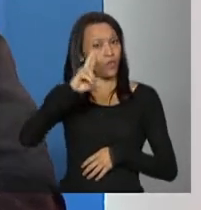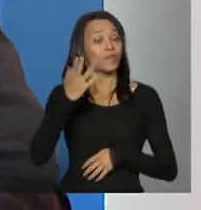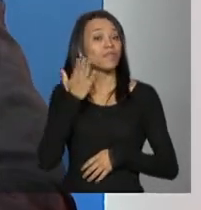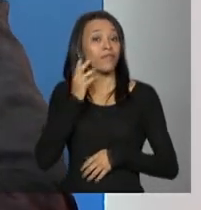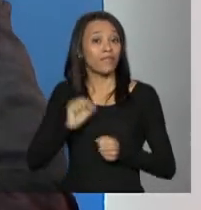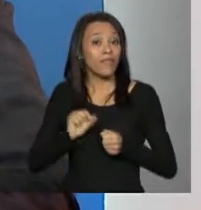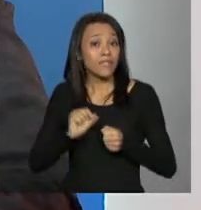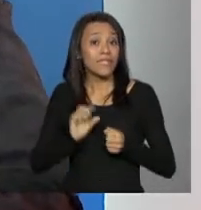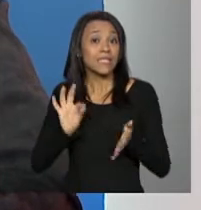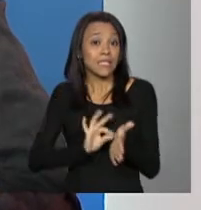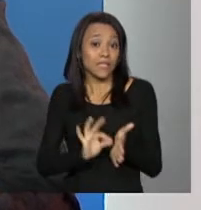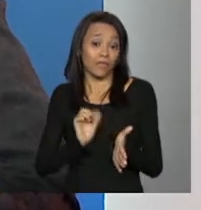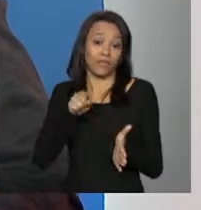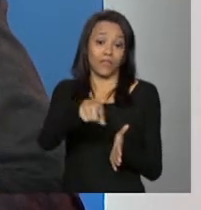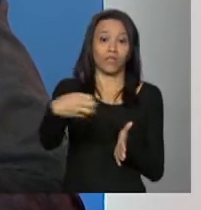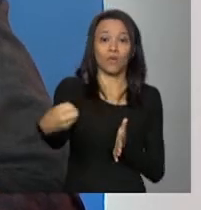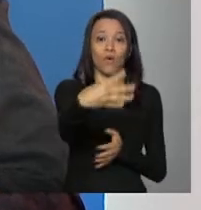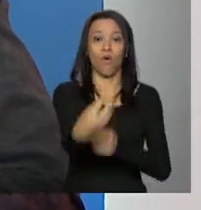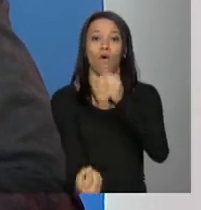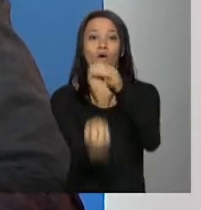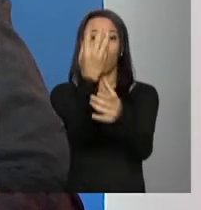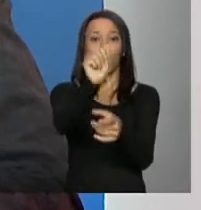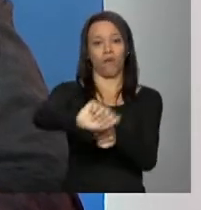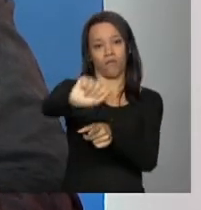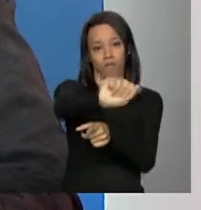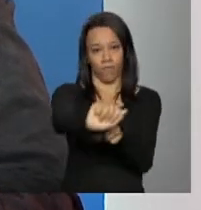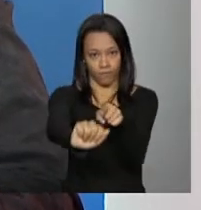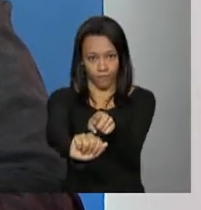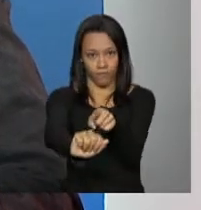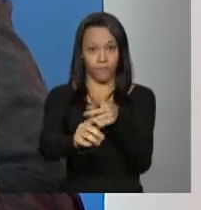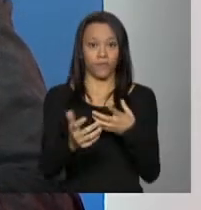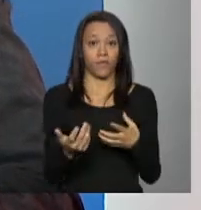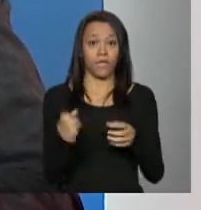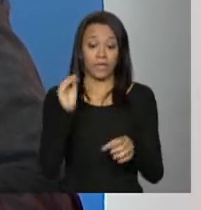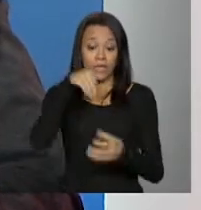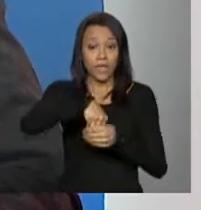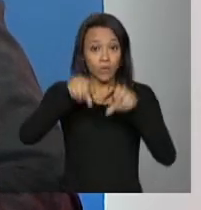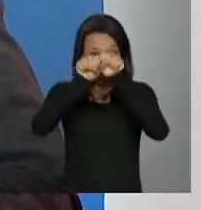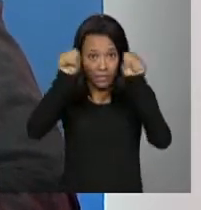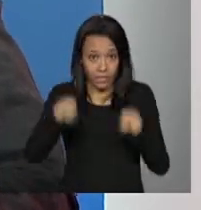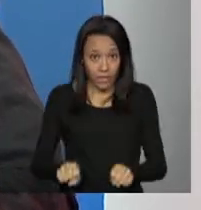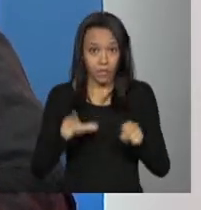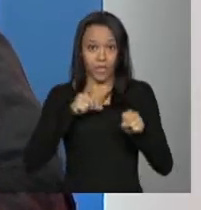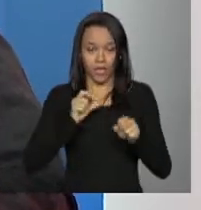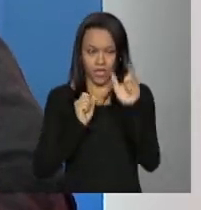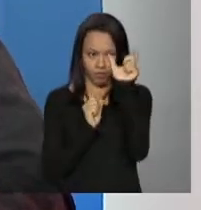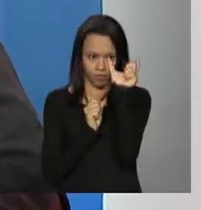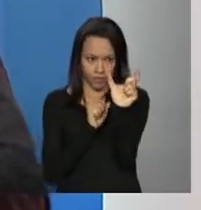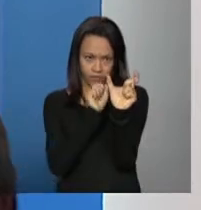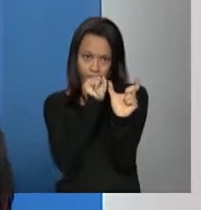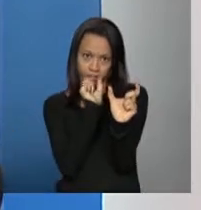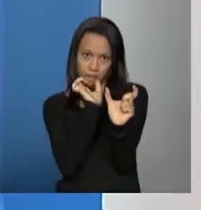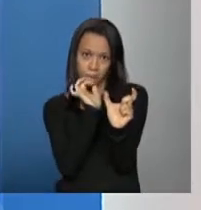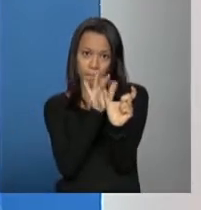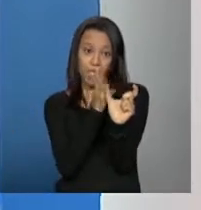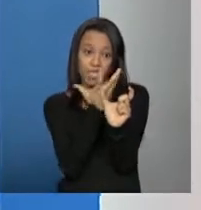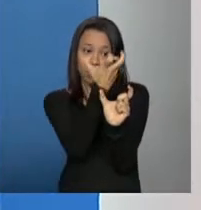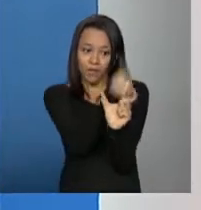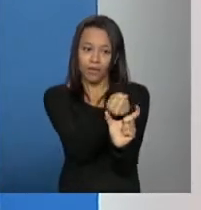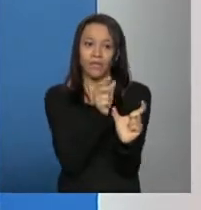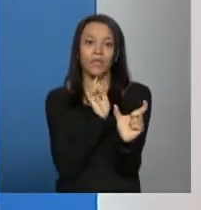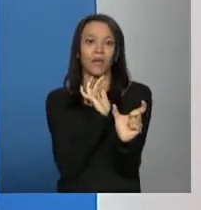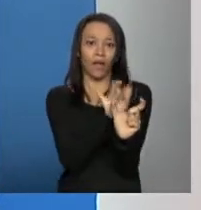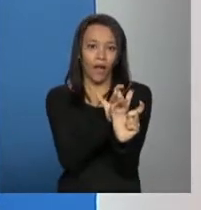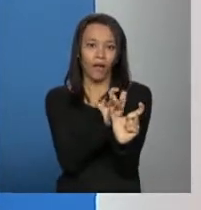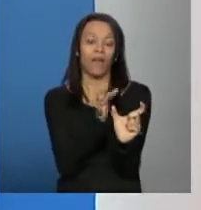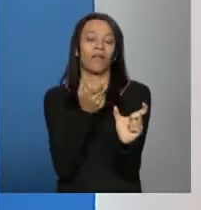o sistema tem um campo específico para a inclusão então seguindo